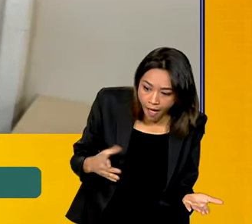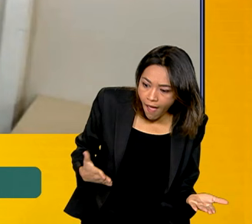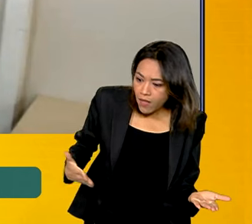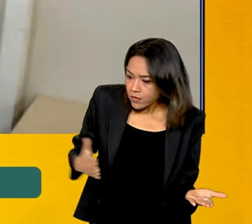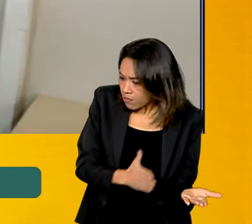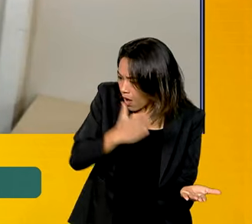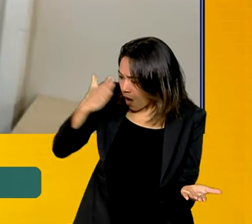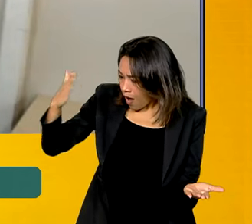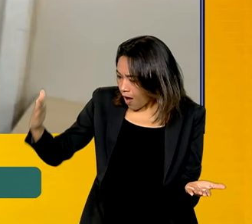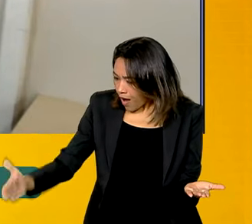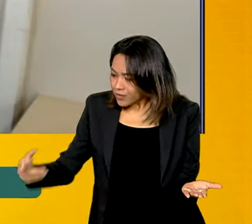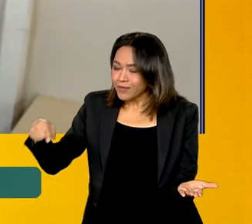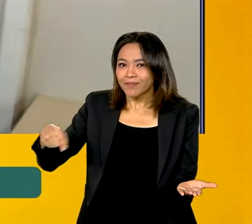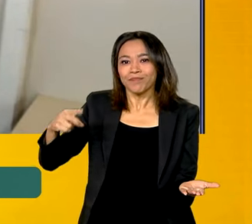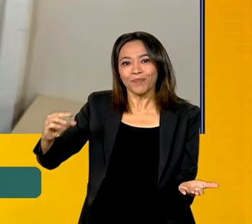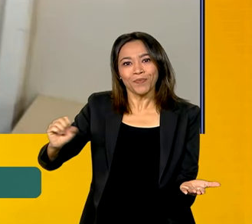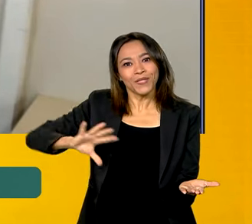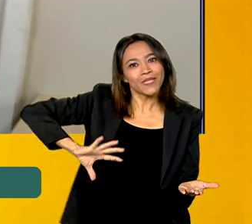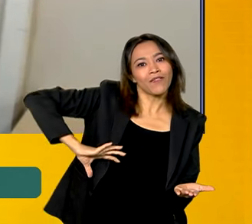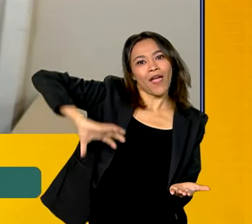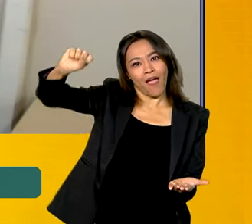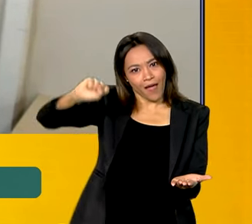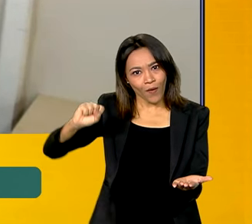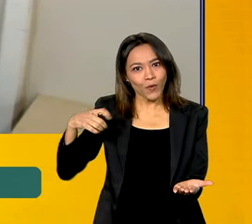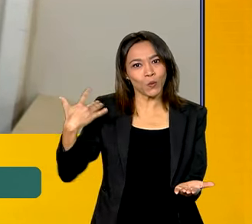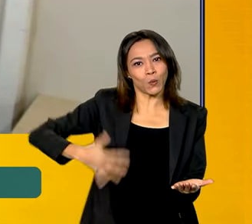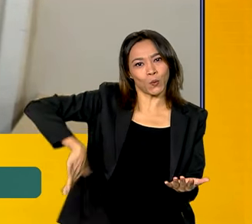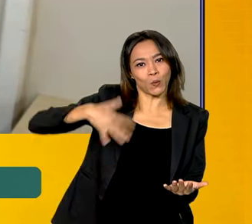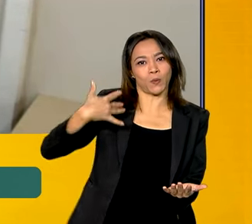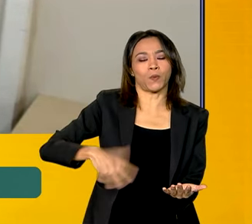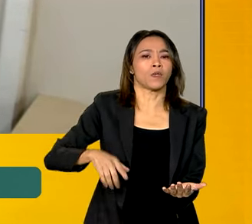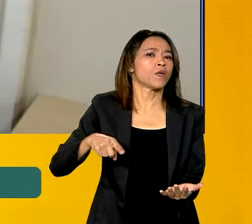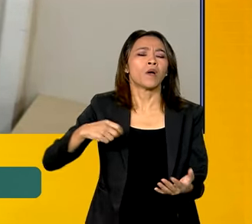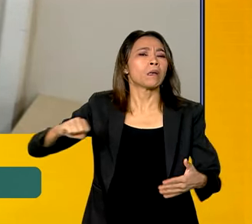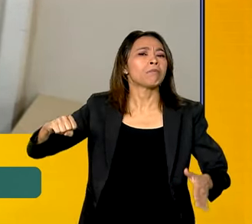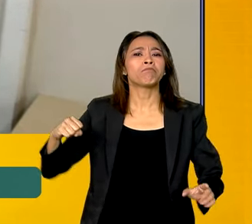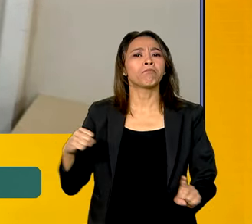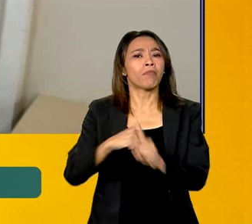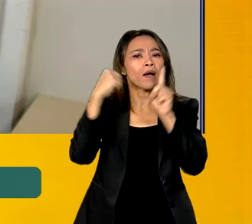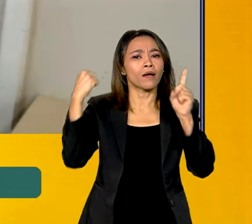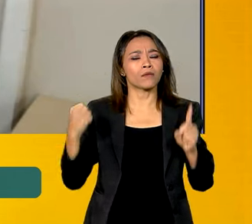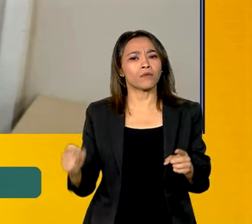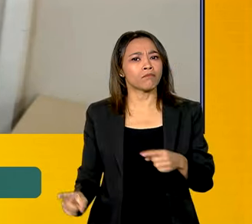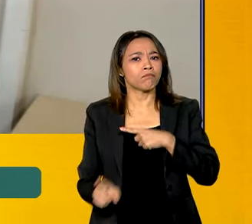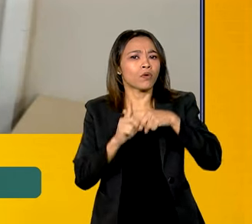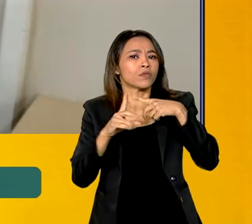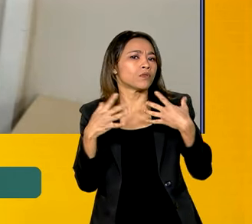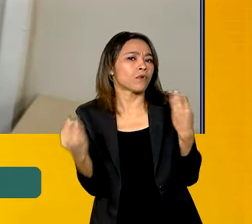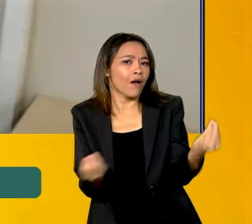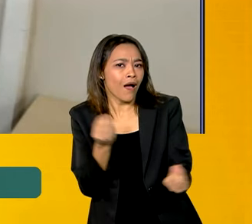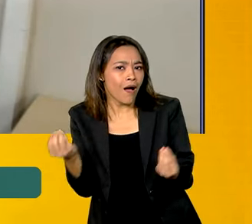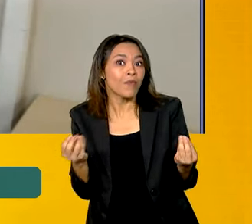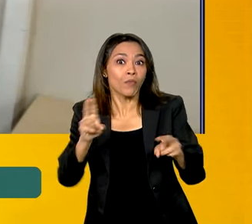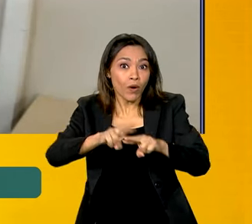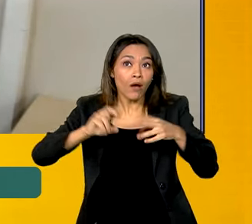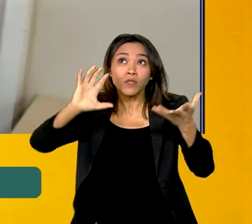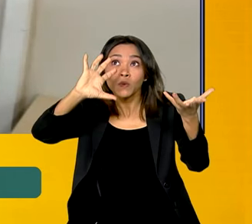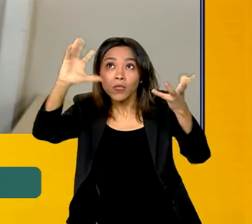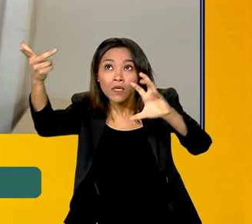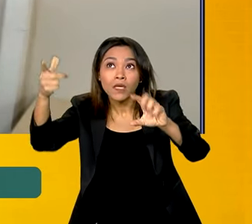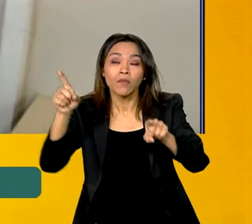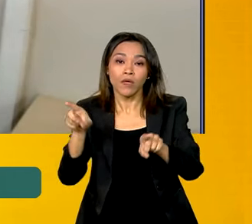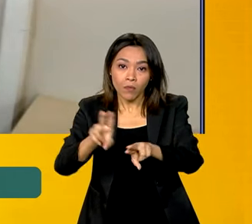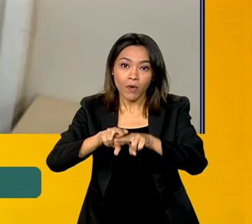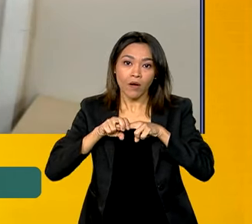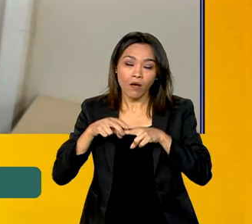produtividade resultou na safra recorde. O que que impactou positivamente a produtividade? Essencialmente, o clima e investimentos do